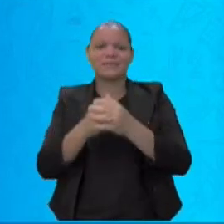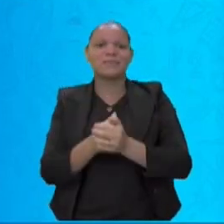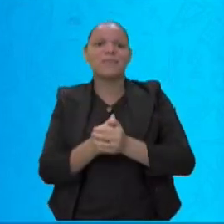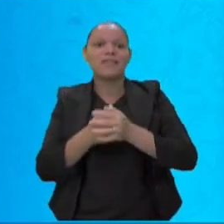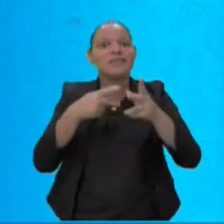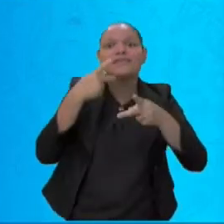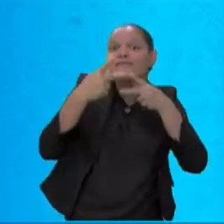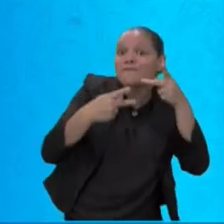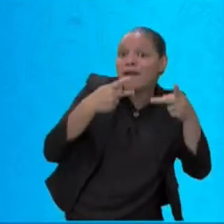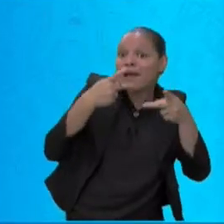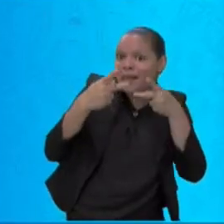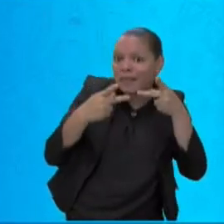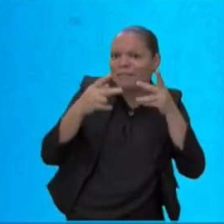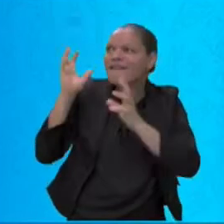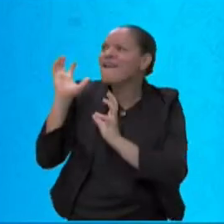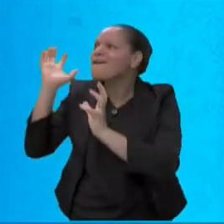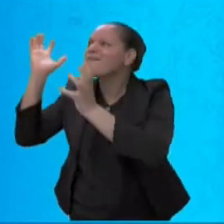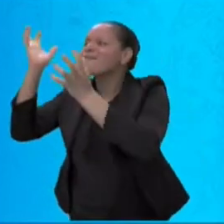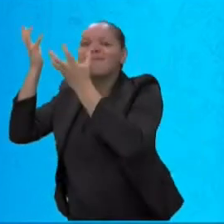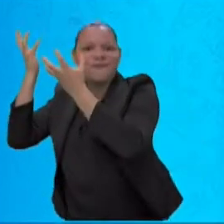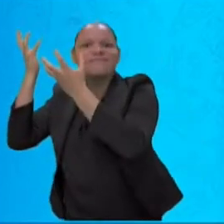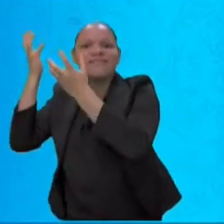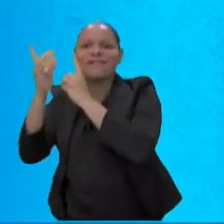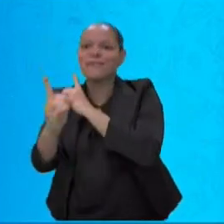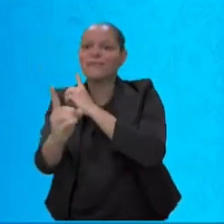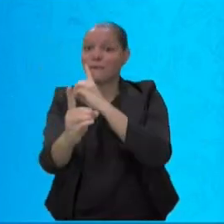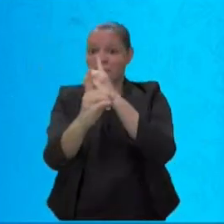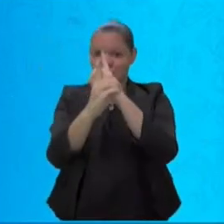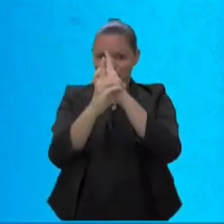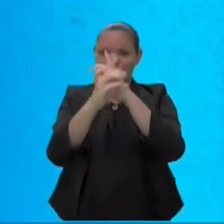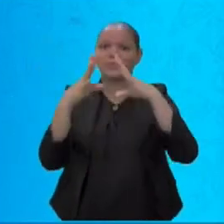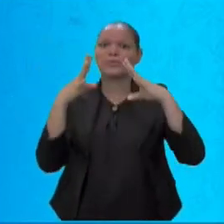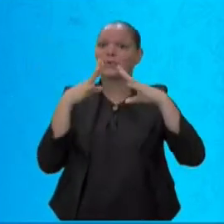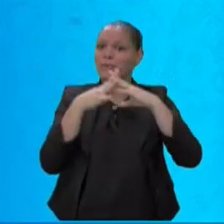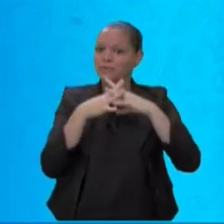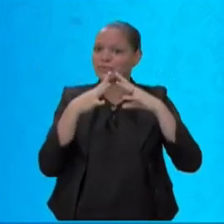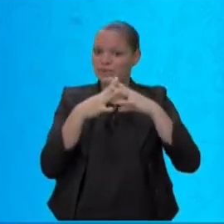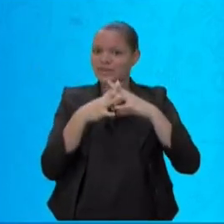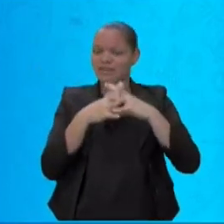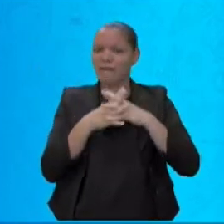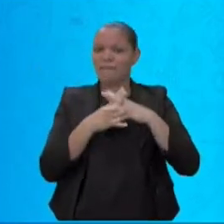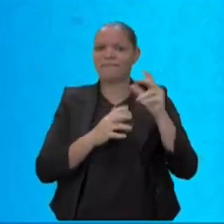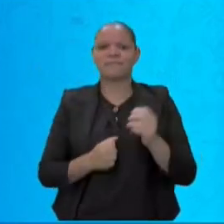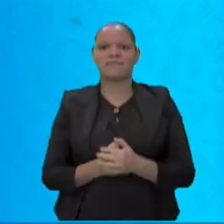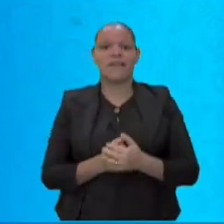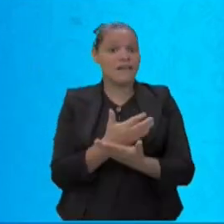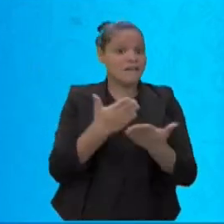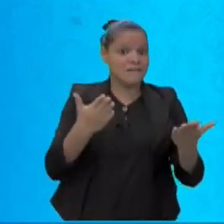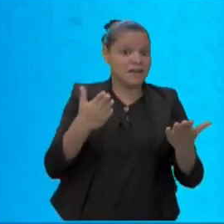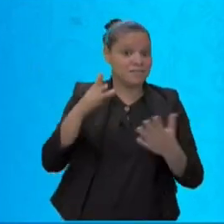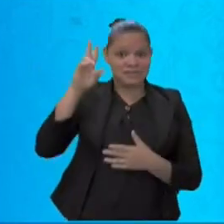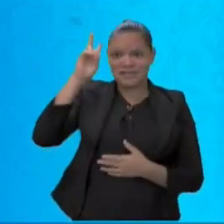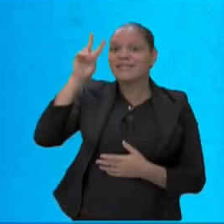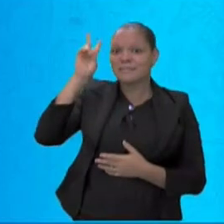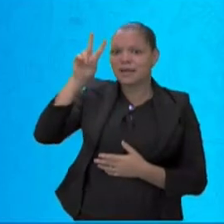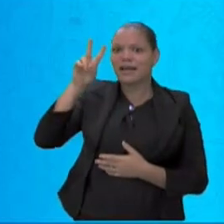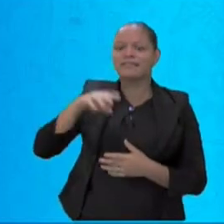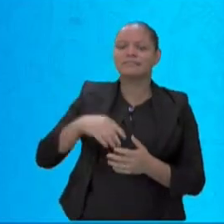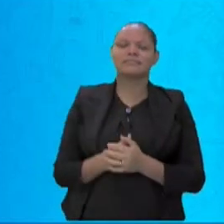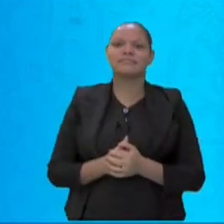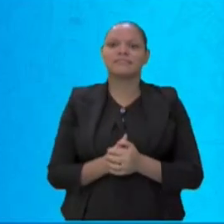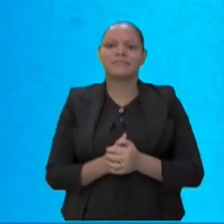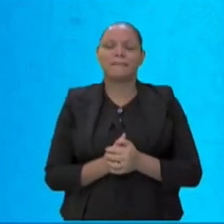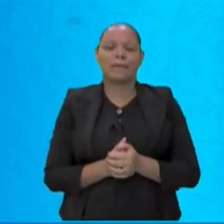o encontro consonantal. Vamos recapitular? Consoante. Ao lado de consoante e os seus